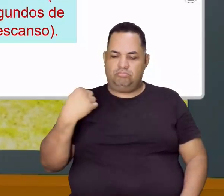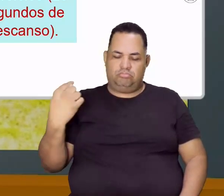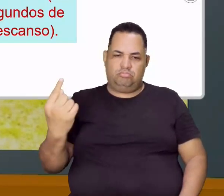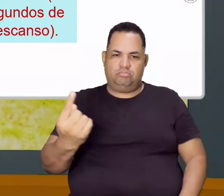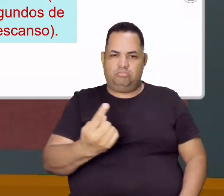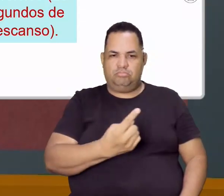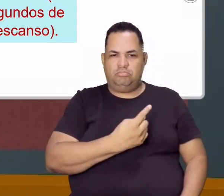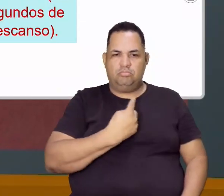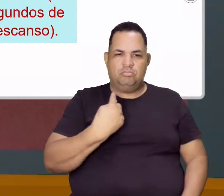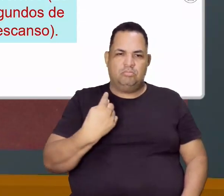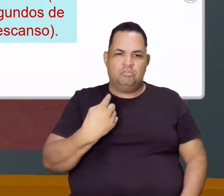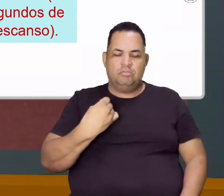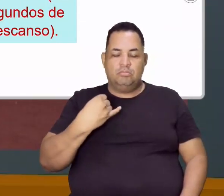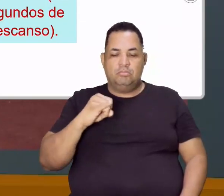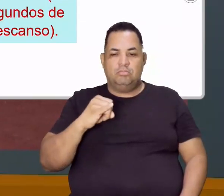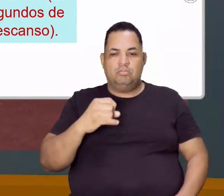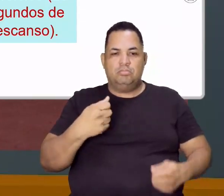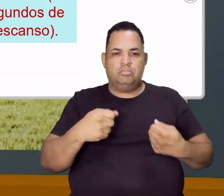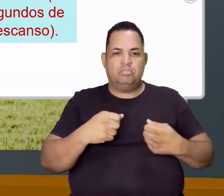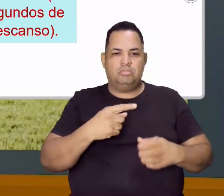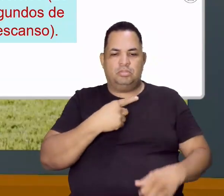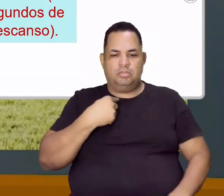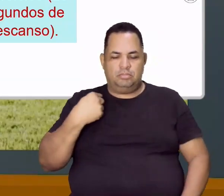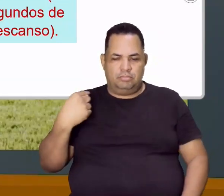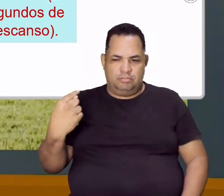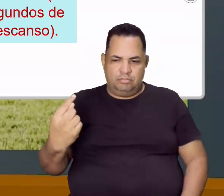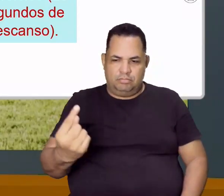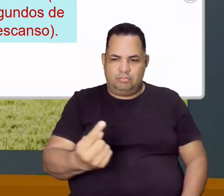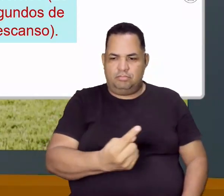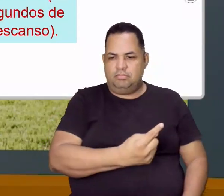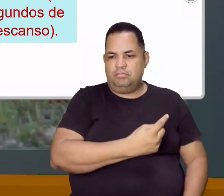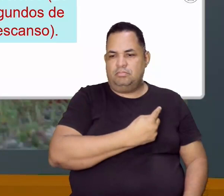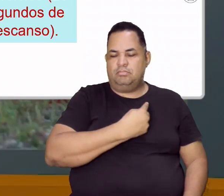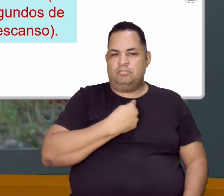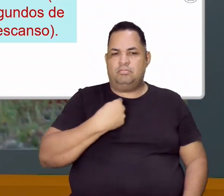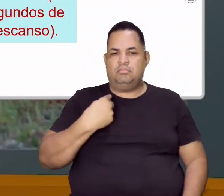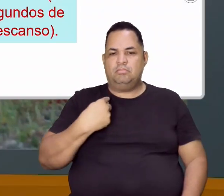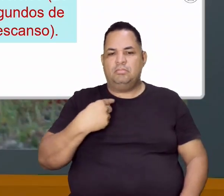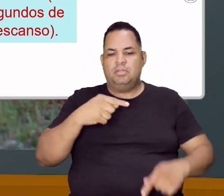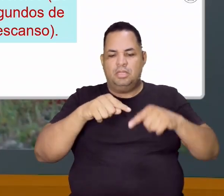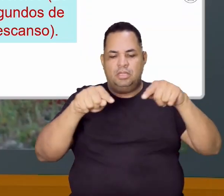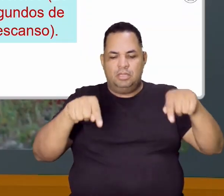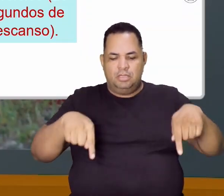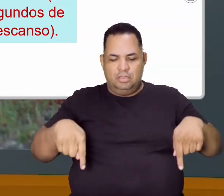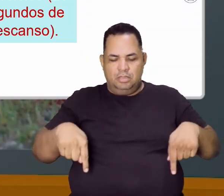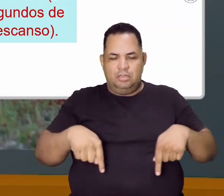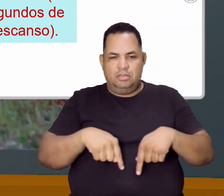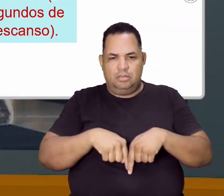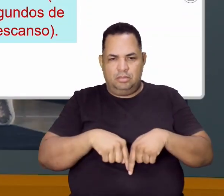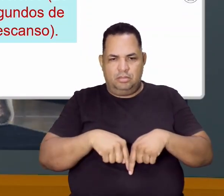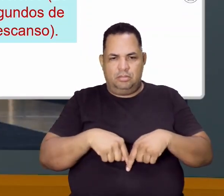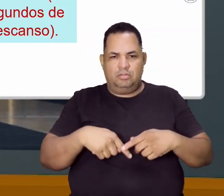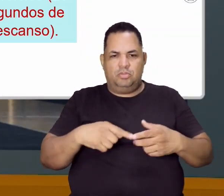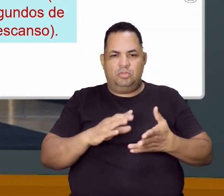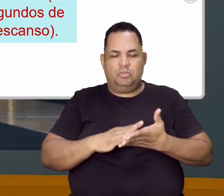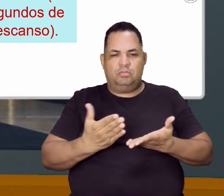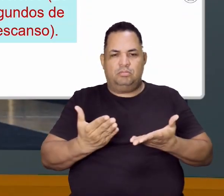pode correr. Se puder, dá uma volta aí em torno da sala, da quadra, em torno do